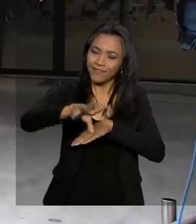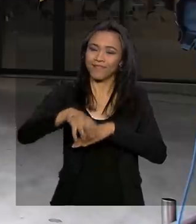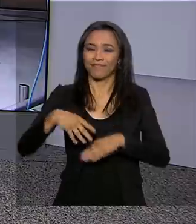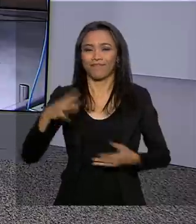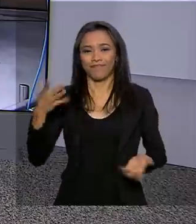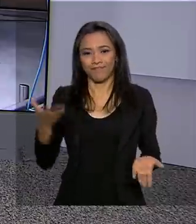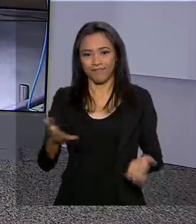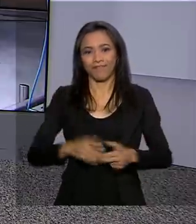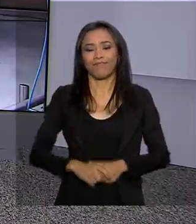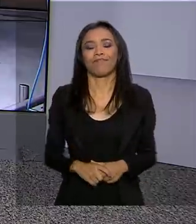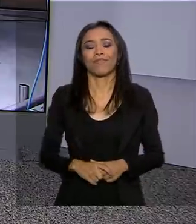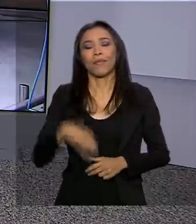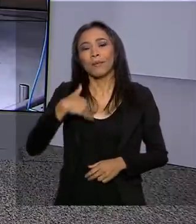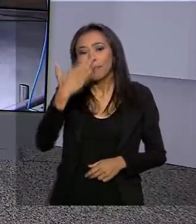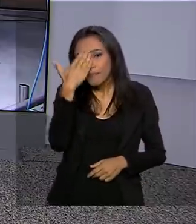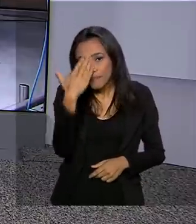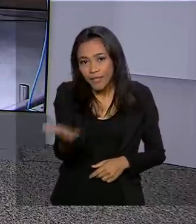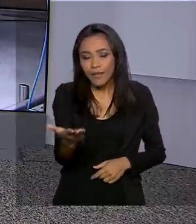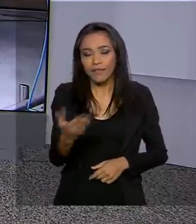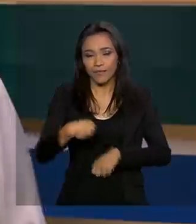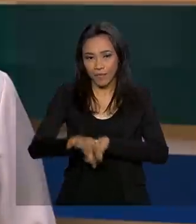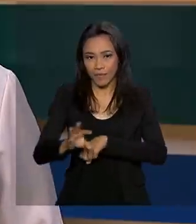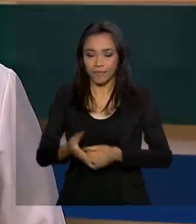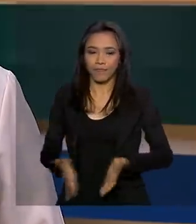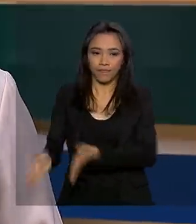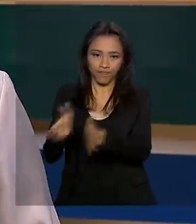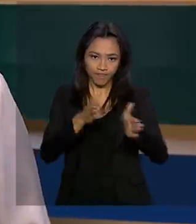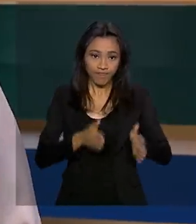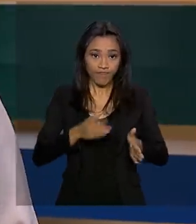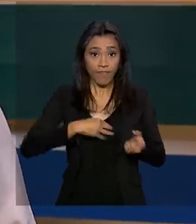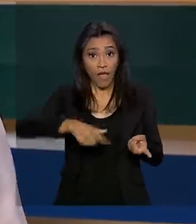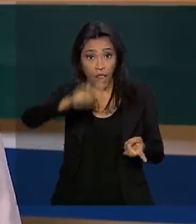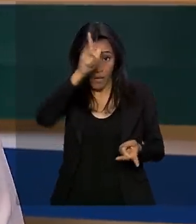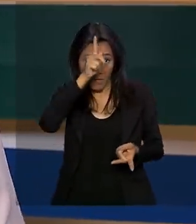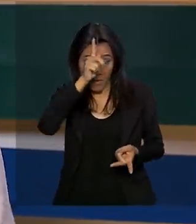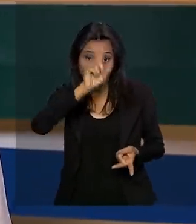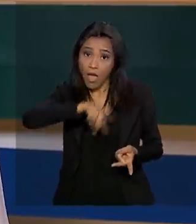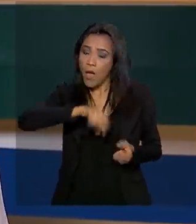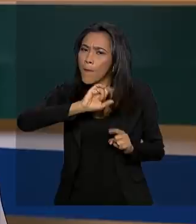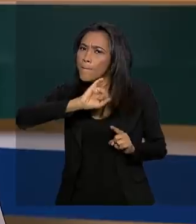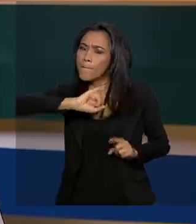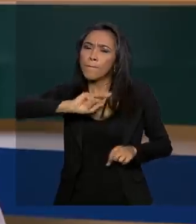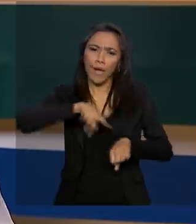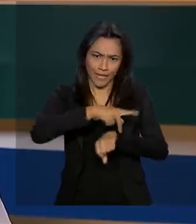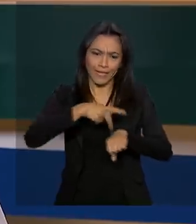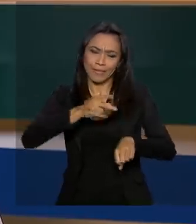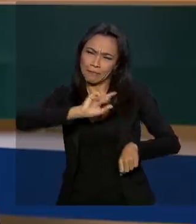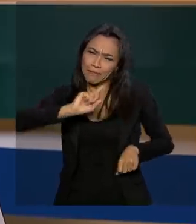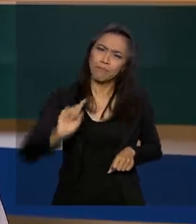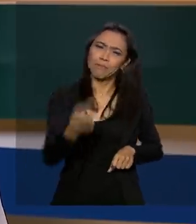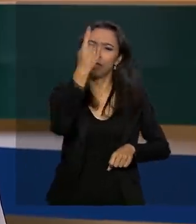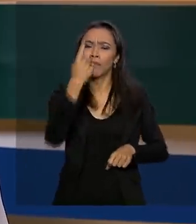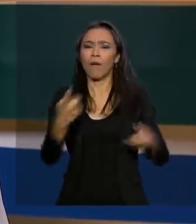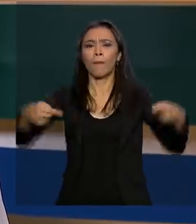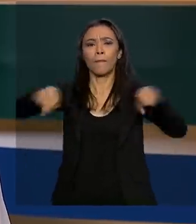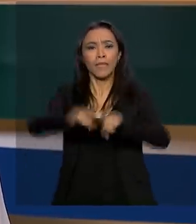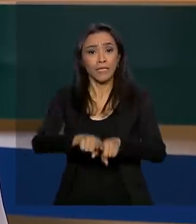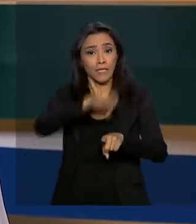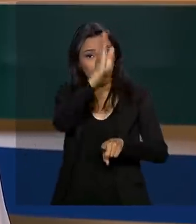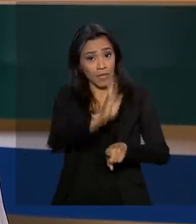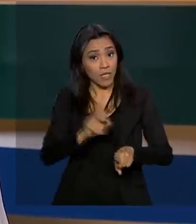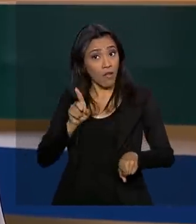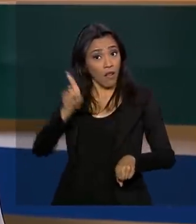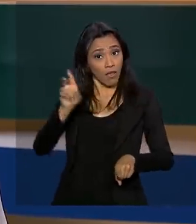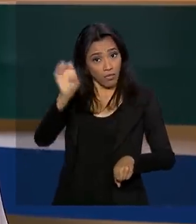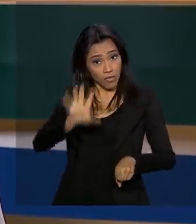Renata. Obrigada pelas informações, Ricardo. A Alemanha é o principal parceiro comercial do Brasil na Europa. E os